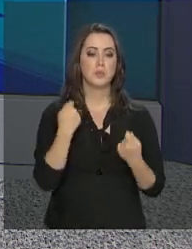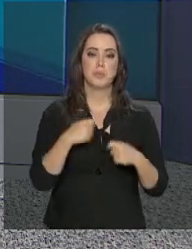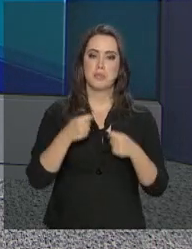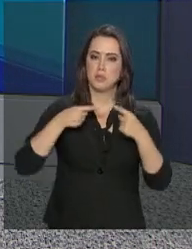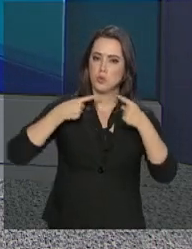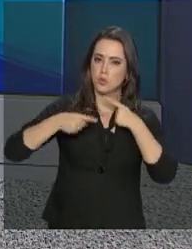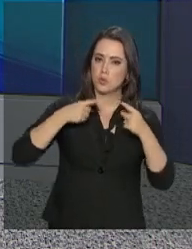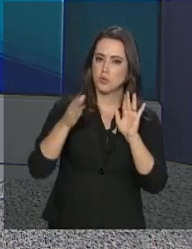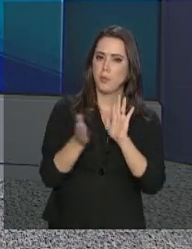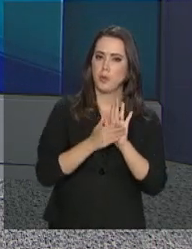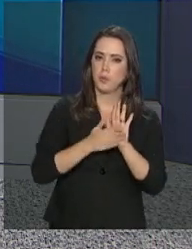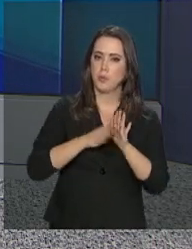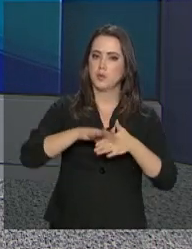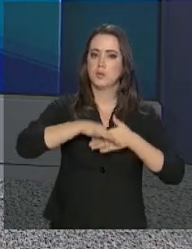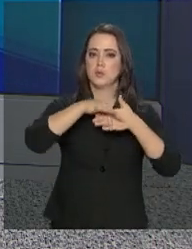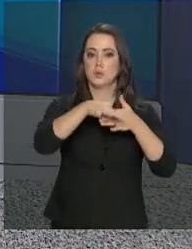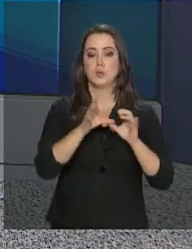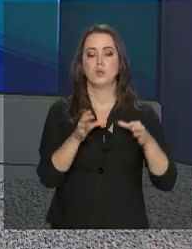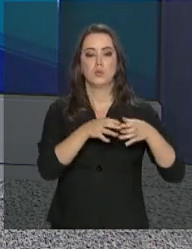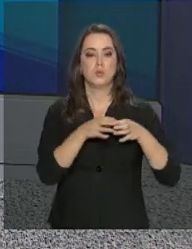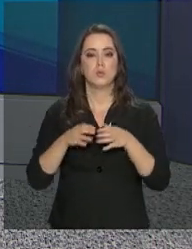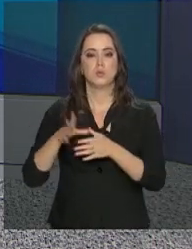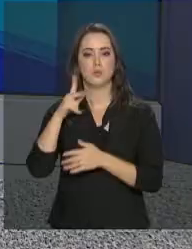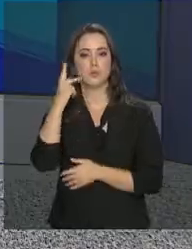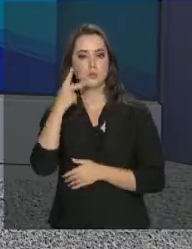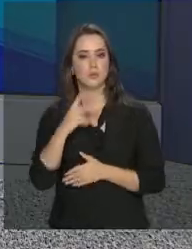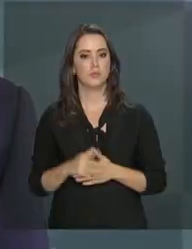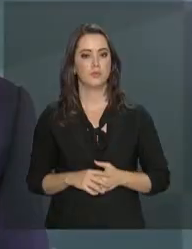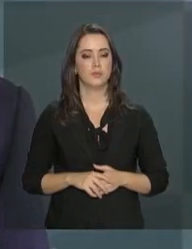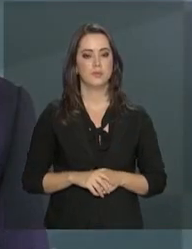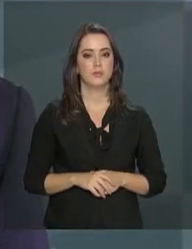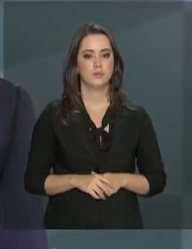que vai discutir a proposta com os líderes partidários.